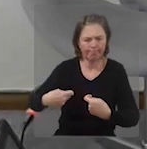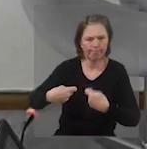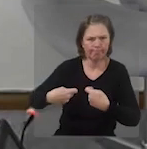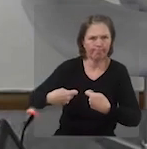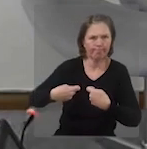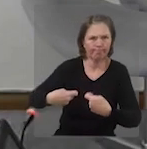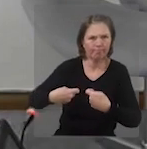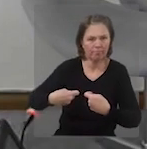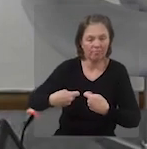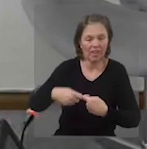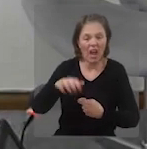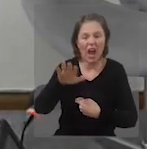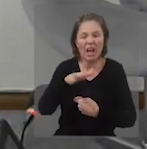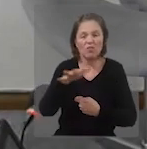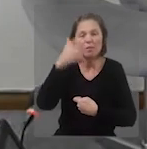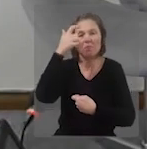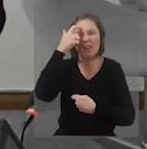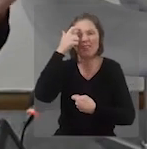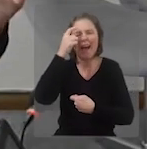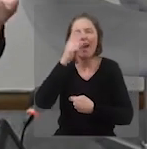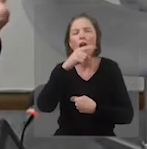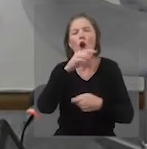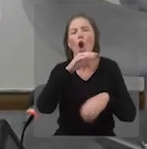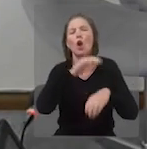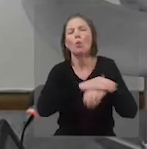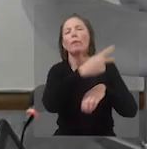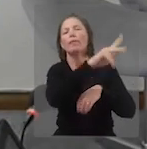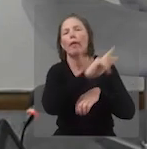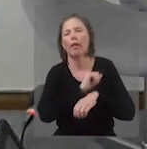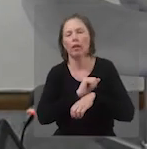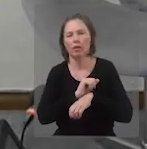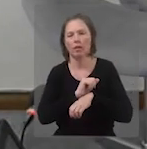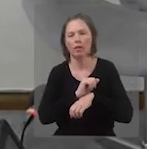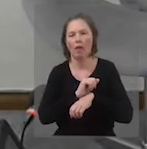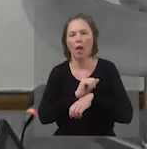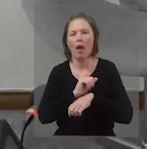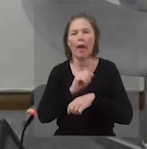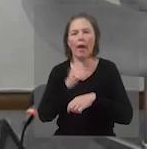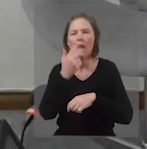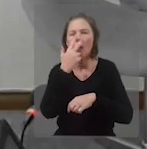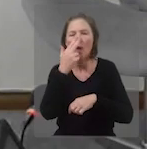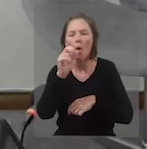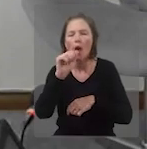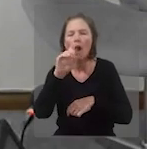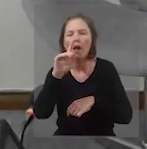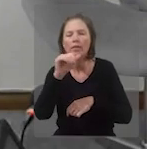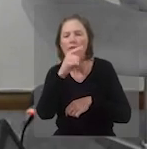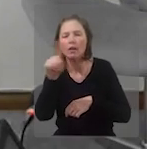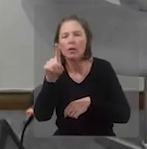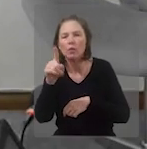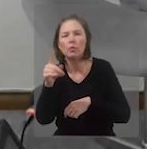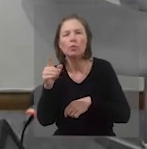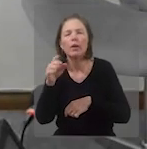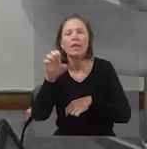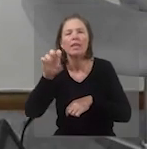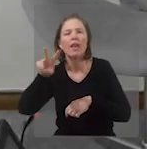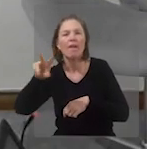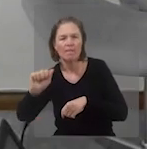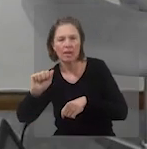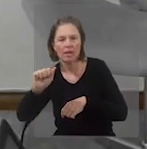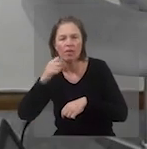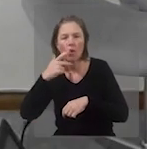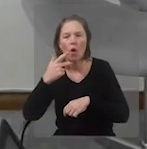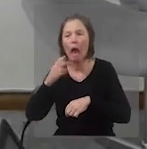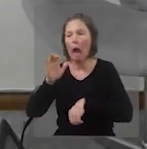E nós queremos, às vezes, terceirizar a culpa, como foi Adão e Eva. Adão disse, olha, foi a mulher que tu me deste. A mulher disse,